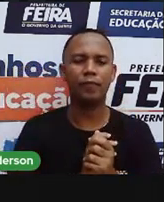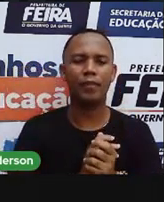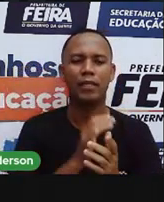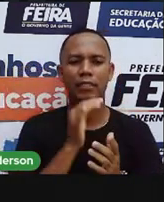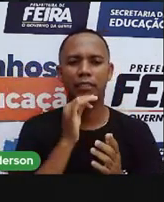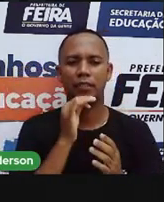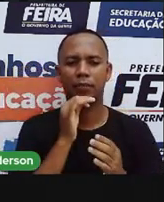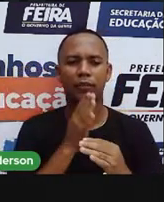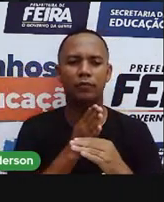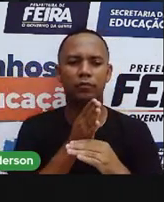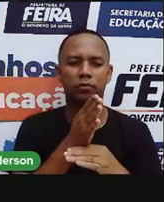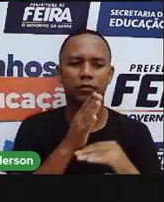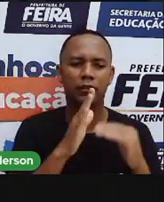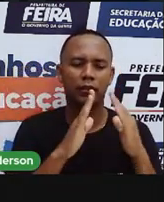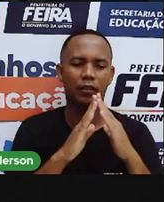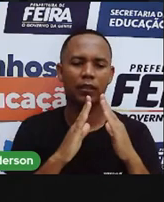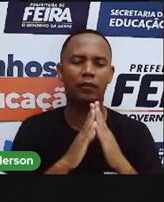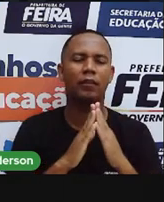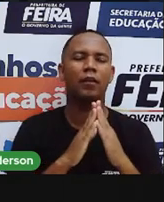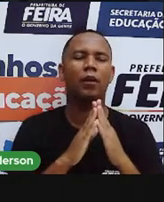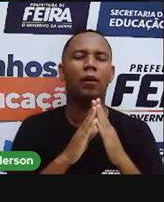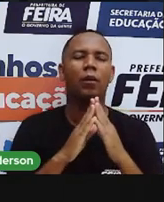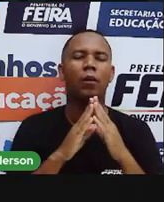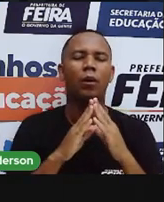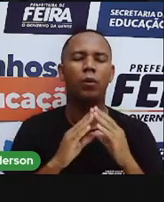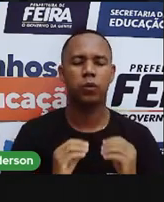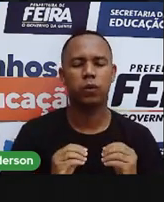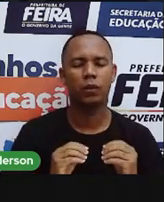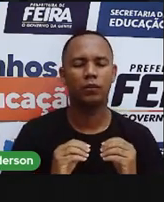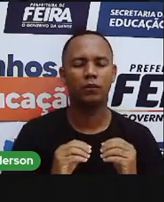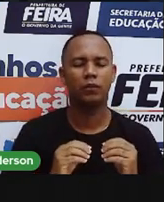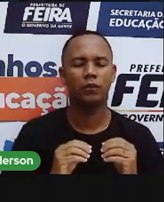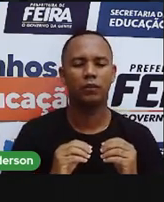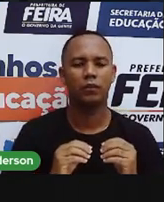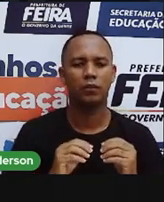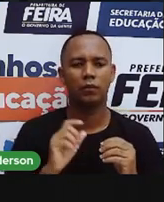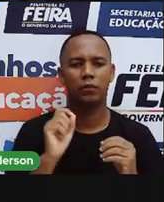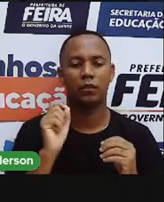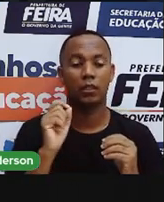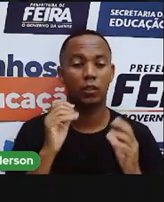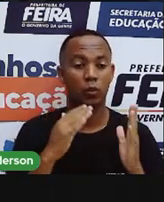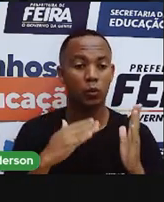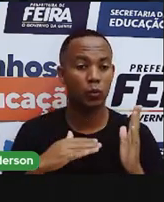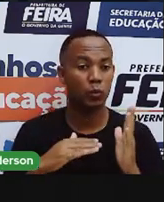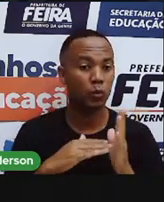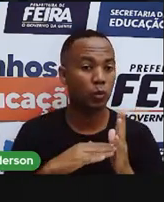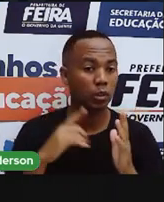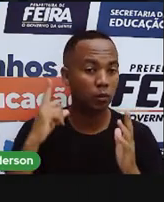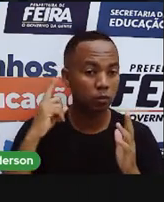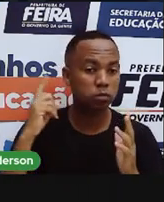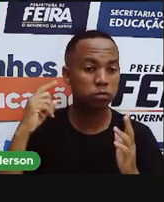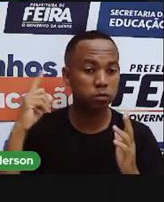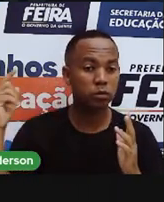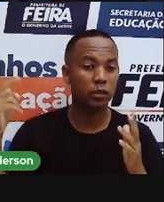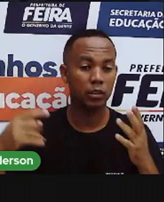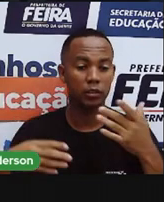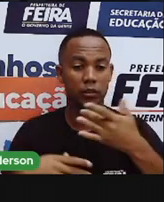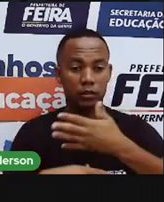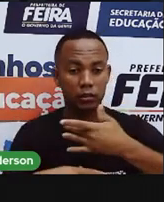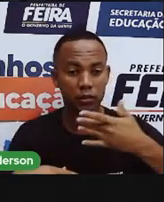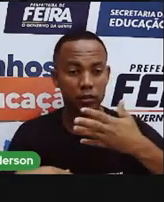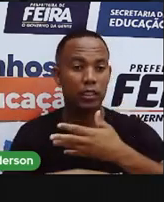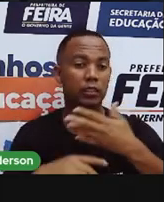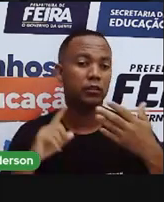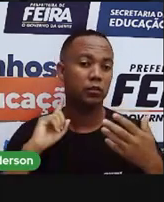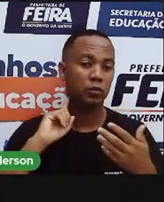casa. E aí gente faz. Upa! Silêncio. Então todo aquele barulho no centro da cidade, né? É